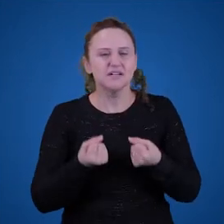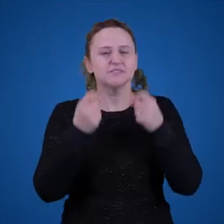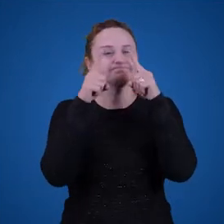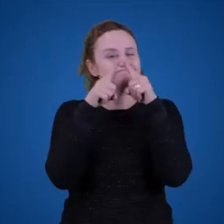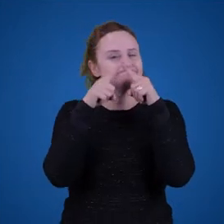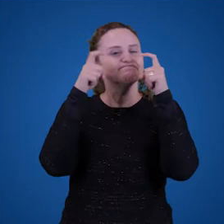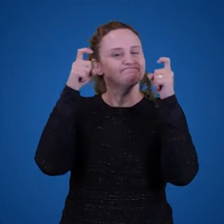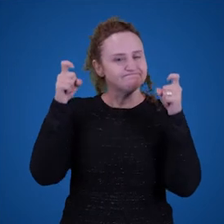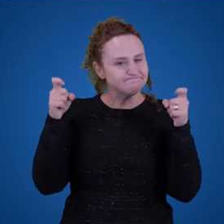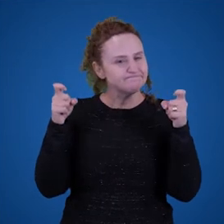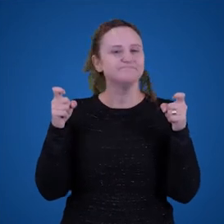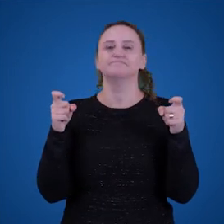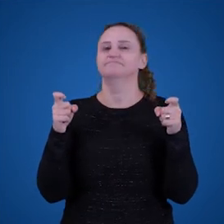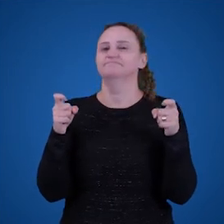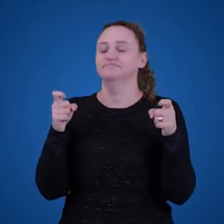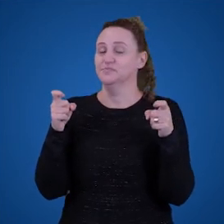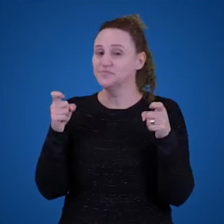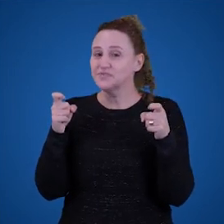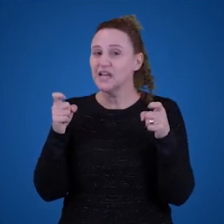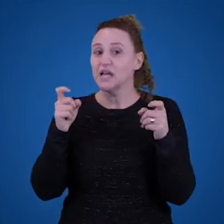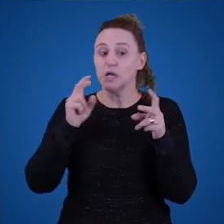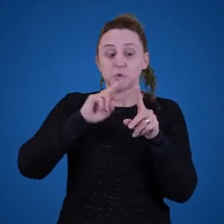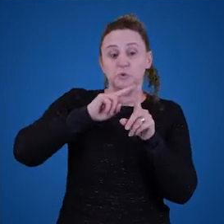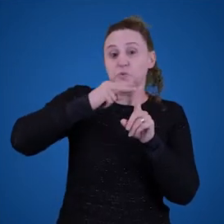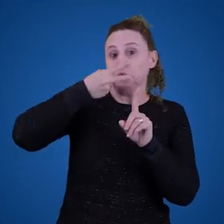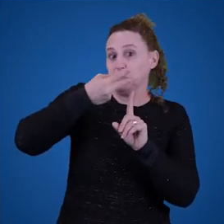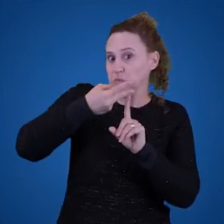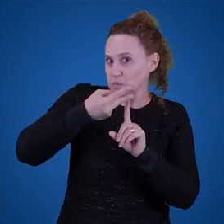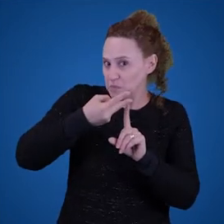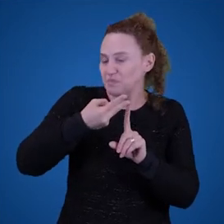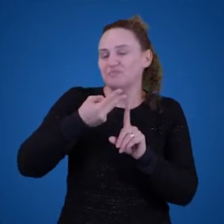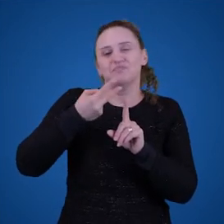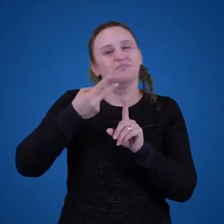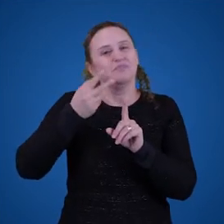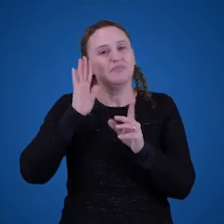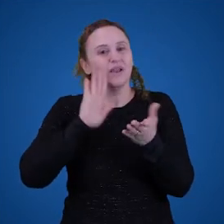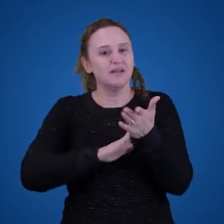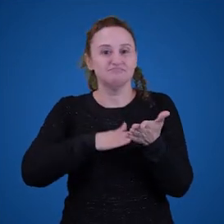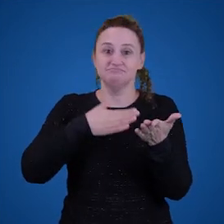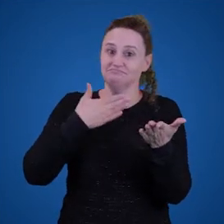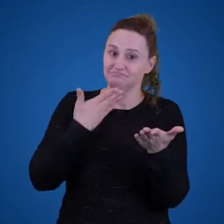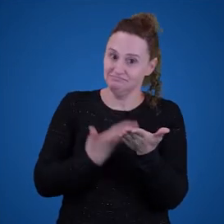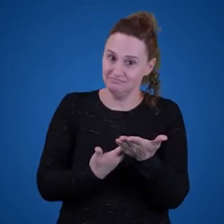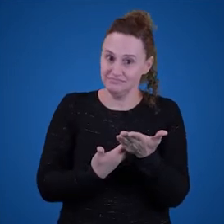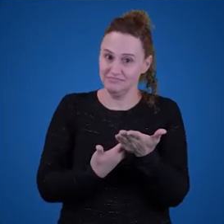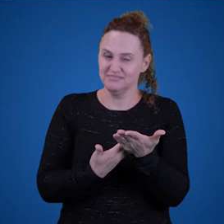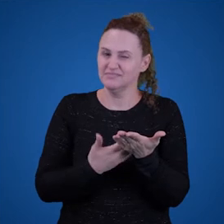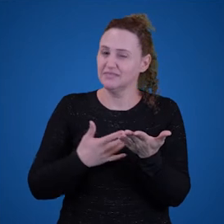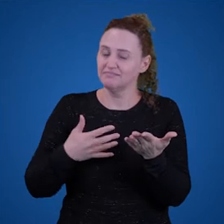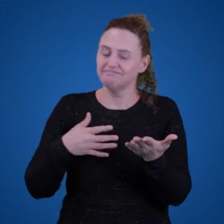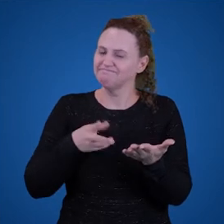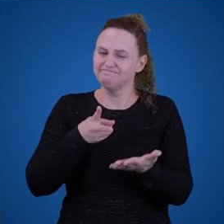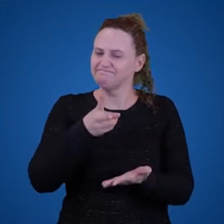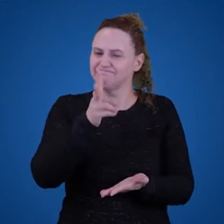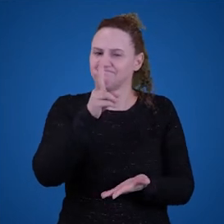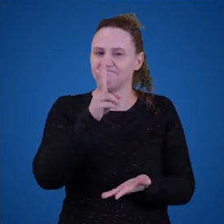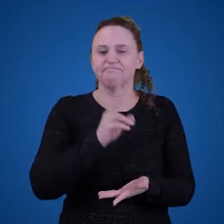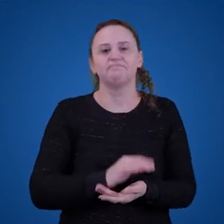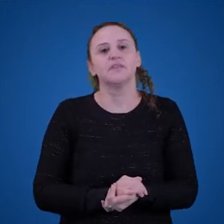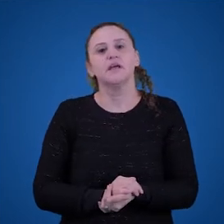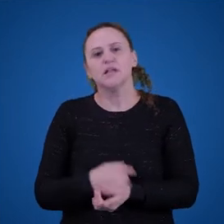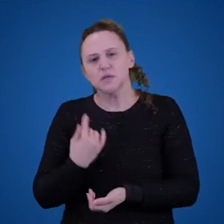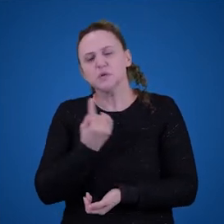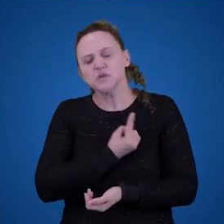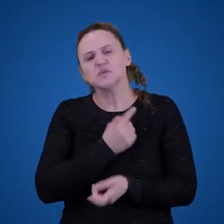precisa, não da dupla interpretação, ou margem para a dupla interpretação, e assim por diante. Então, a gente pode se